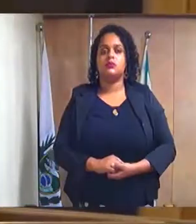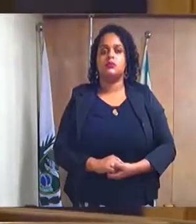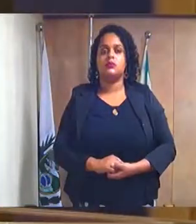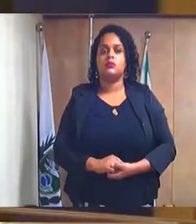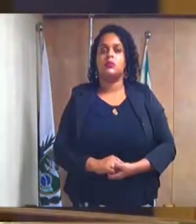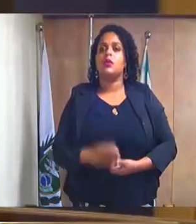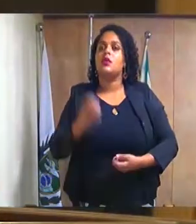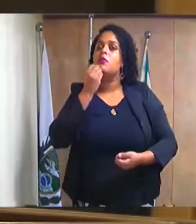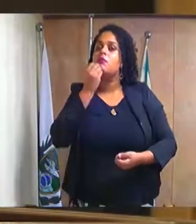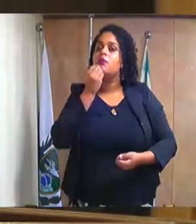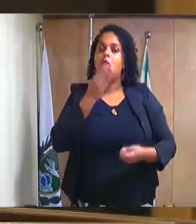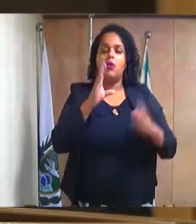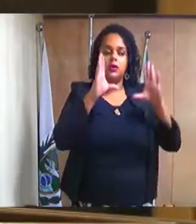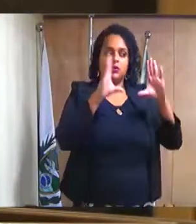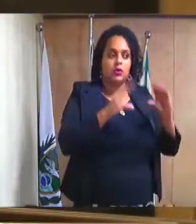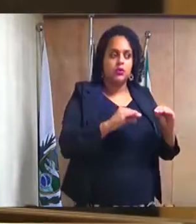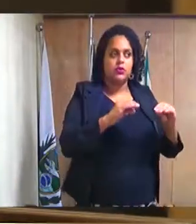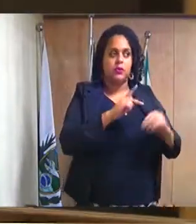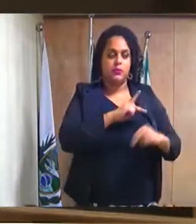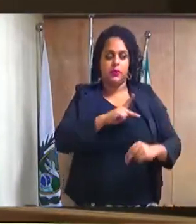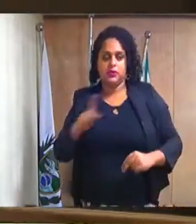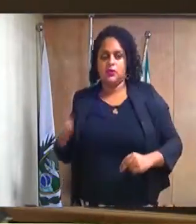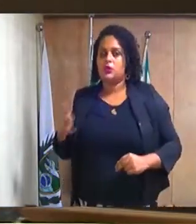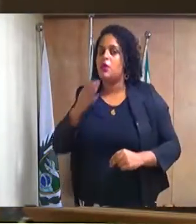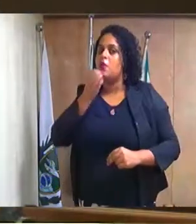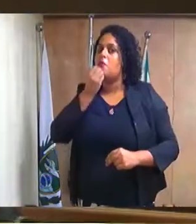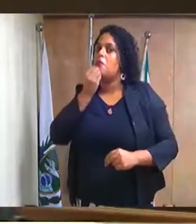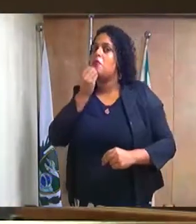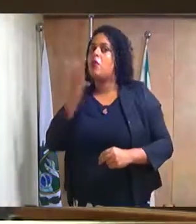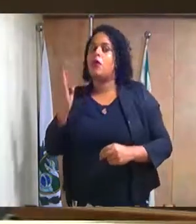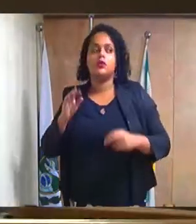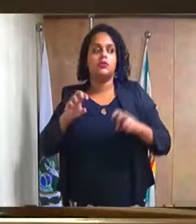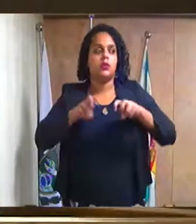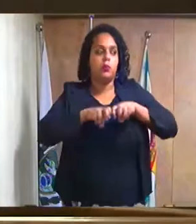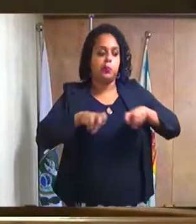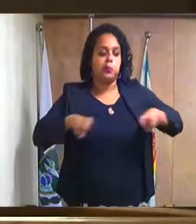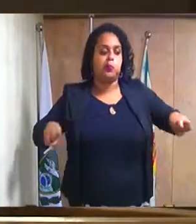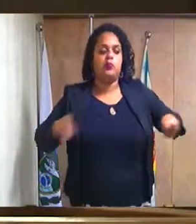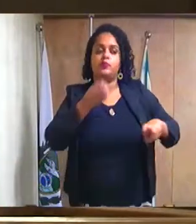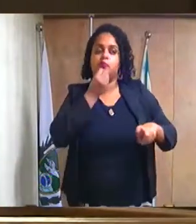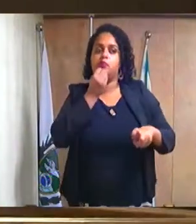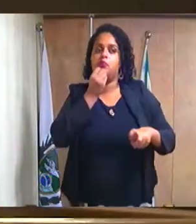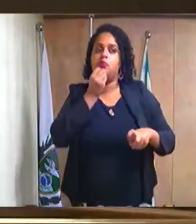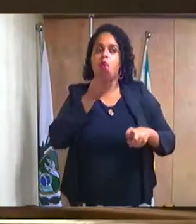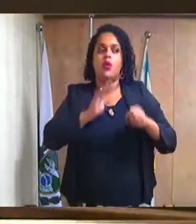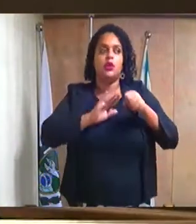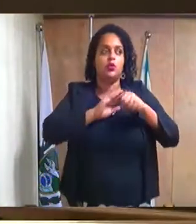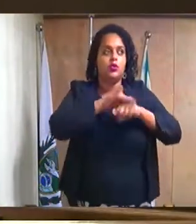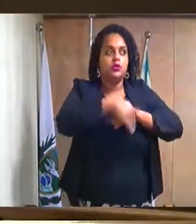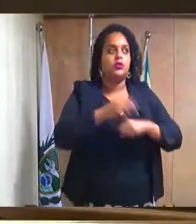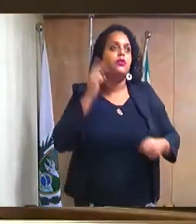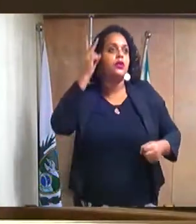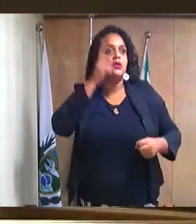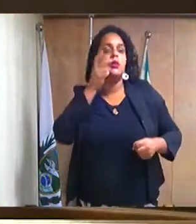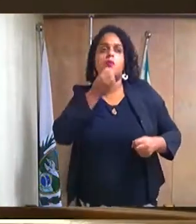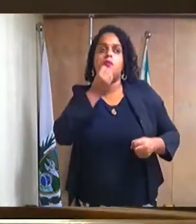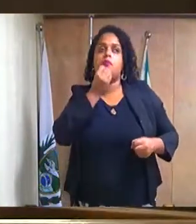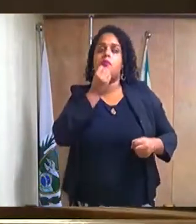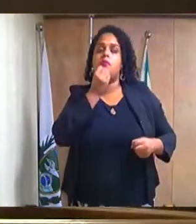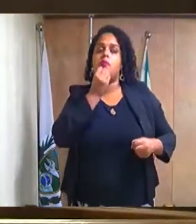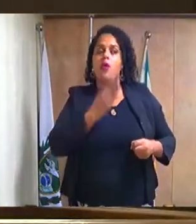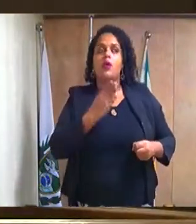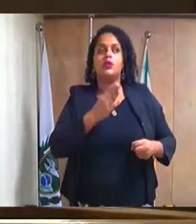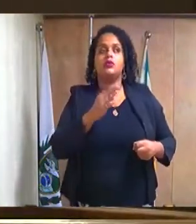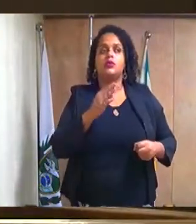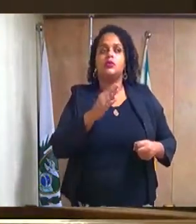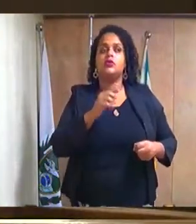Boa noite, senhor presidente, boa noite à mesa, boa noite a meus pares, boa noite à plateia. Subo a